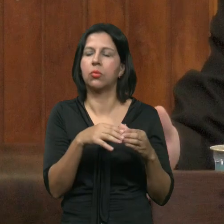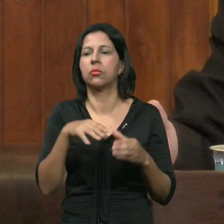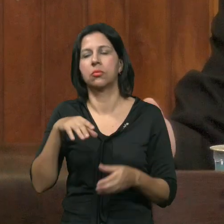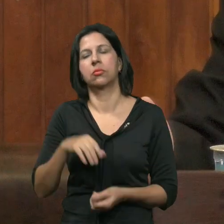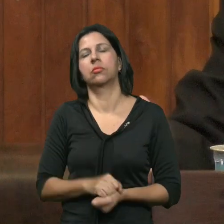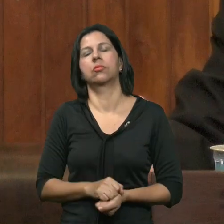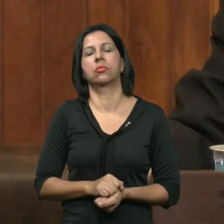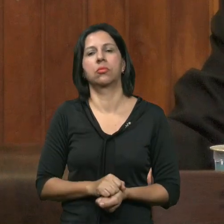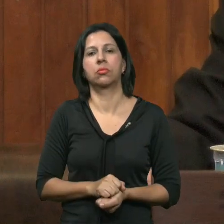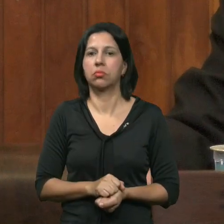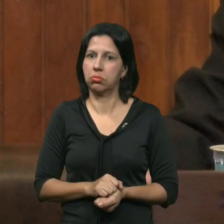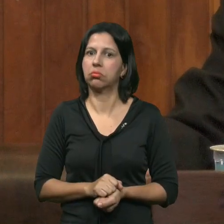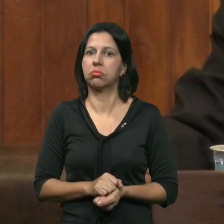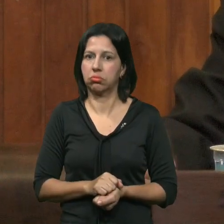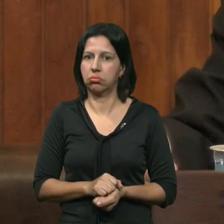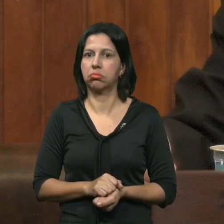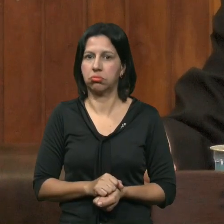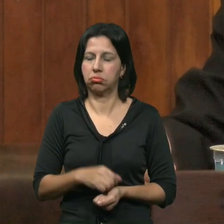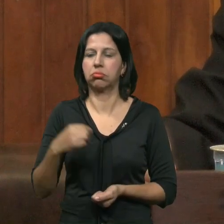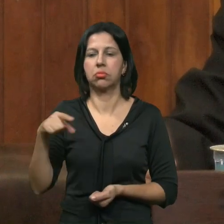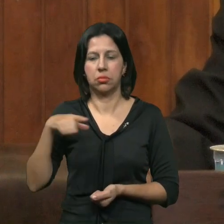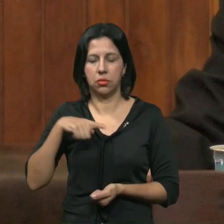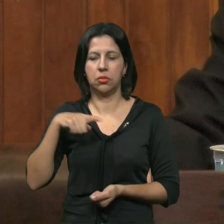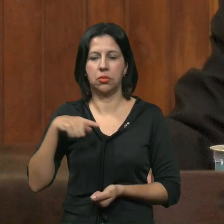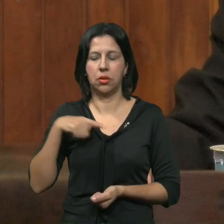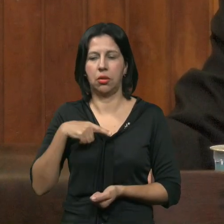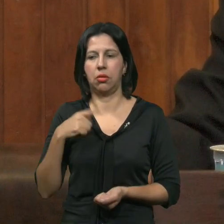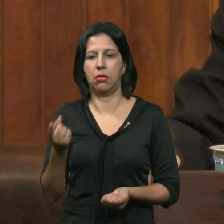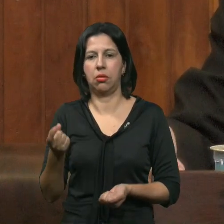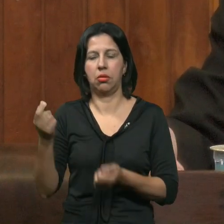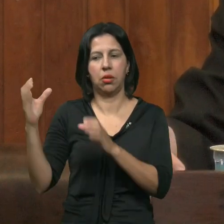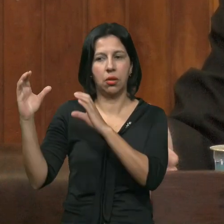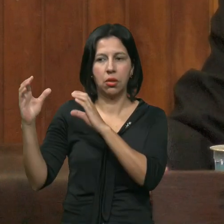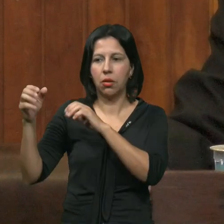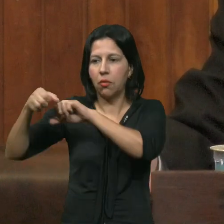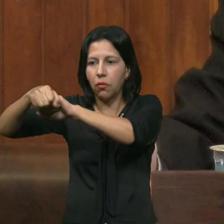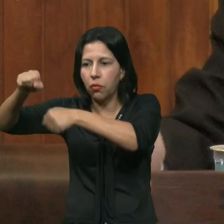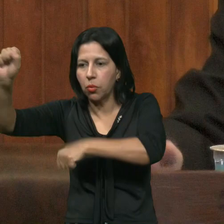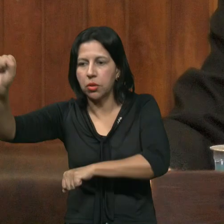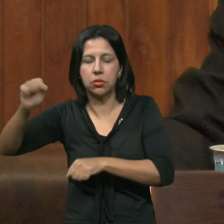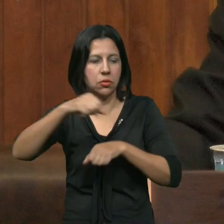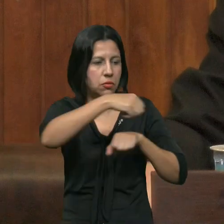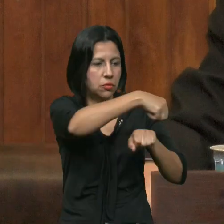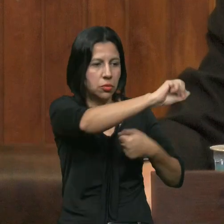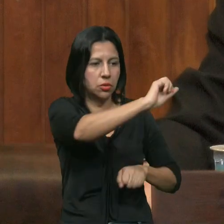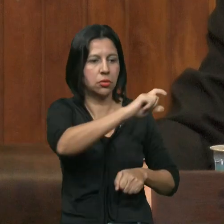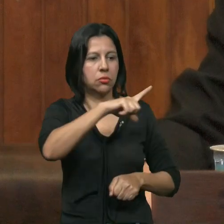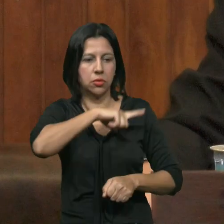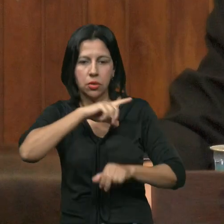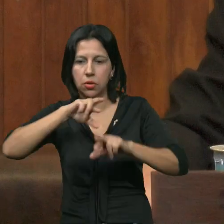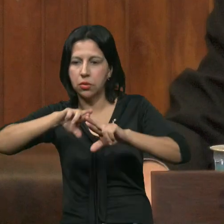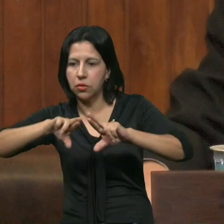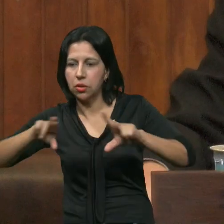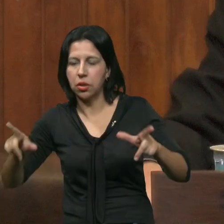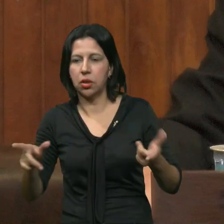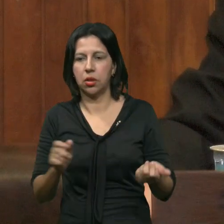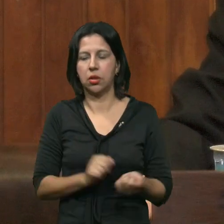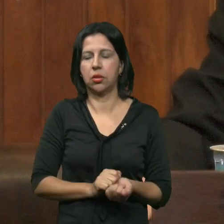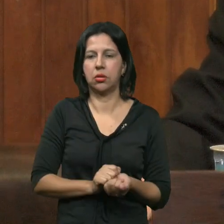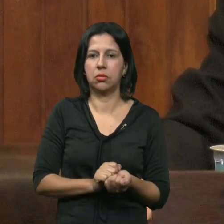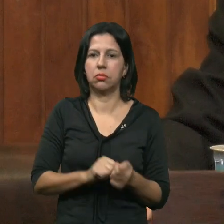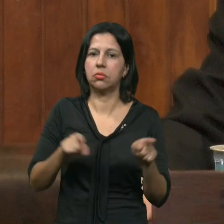As diferenças Que existem Seja na formação Seja Nas atribuições